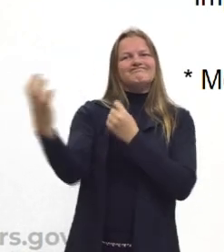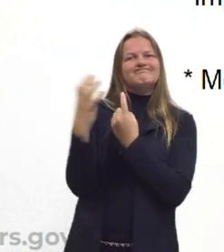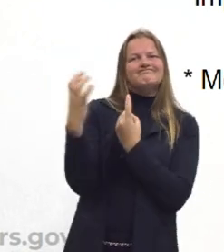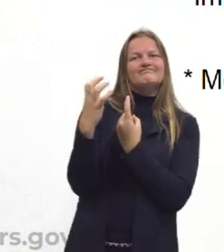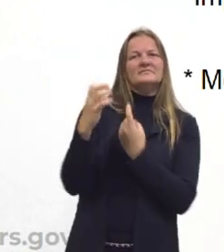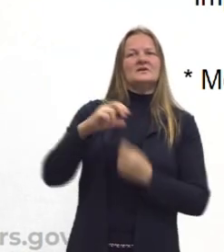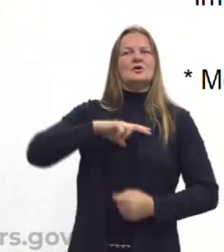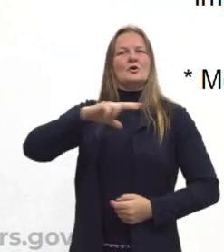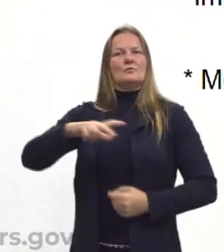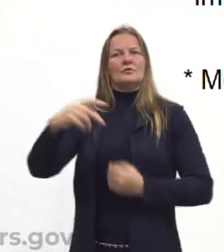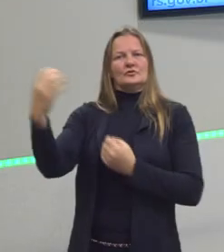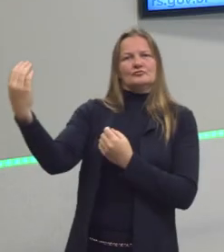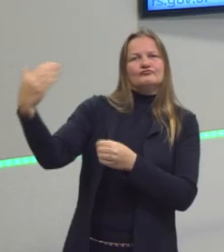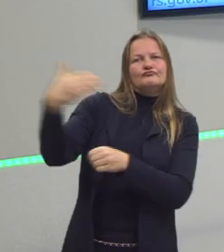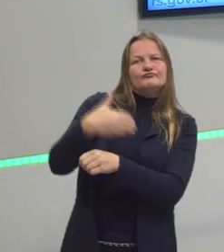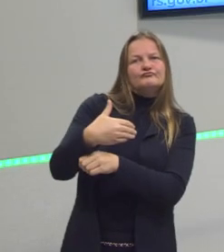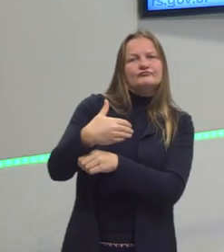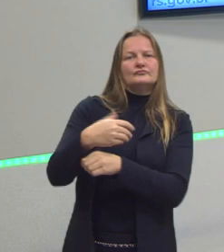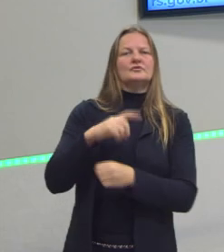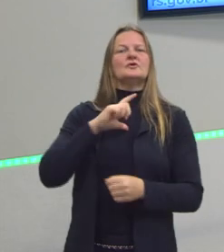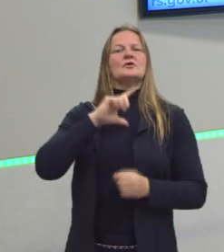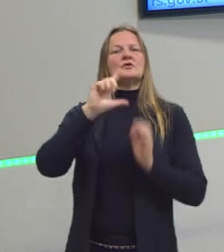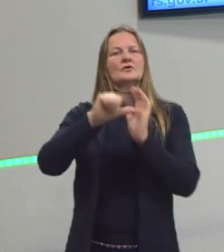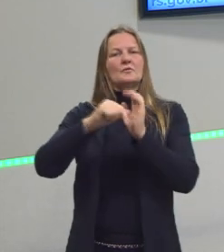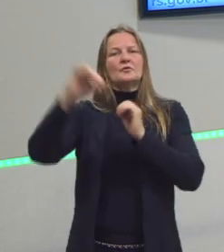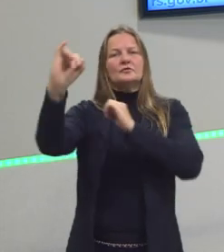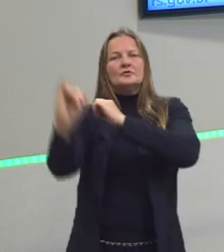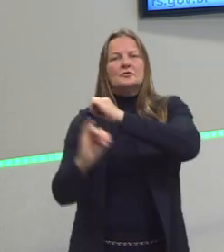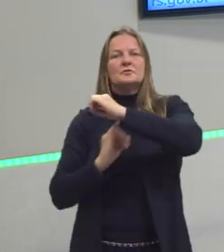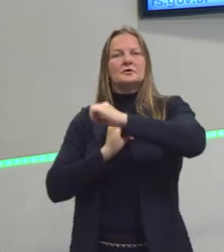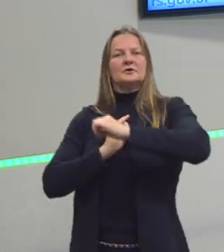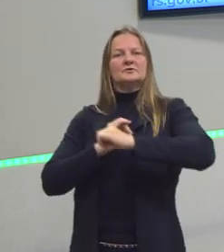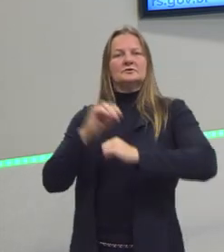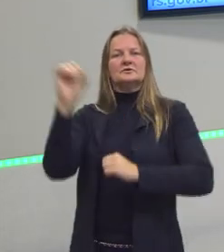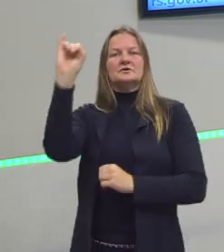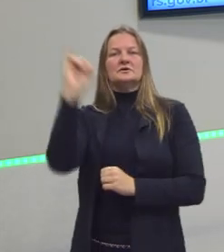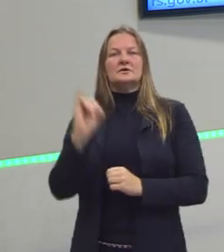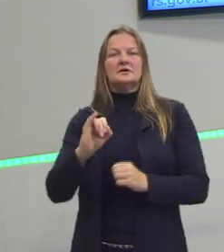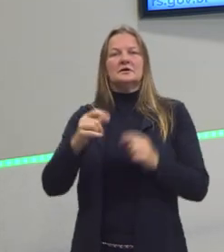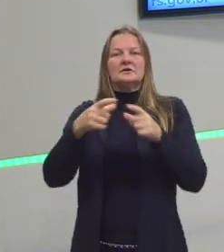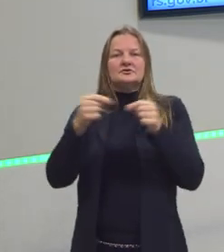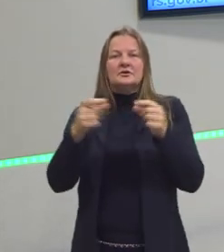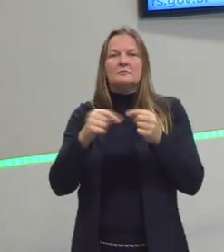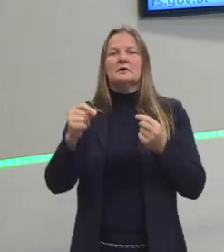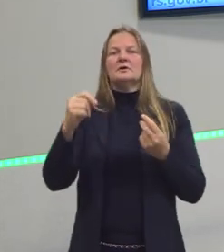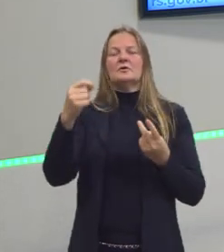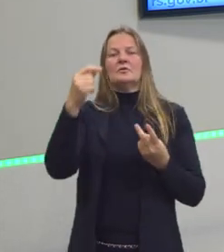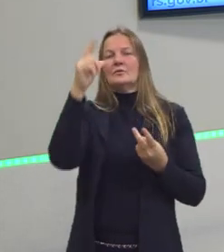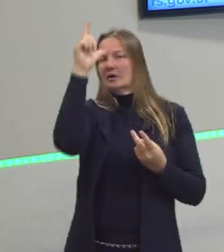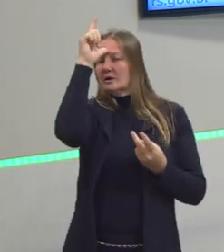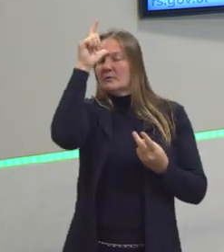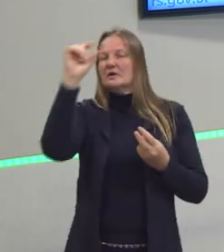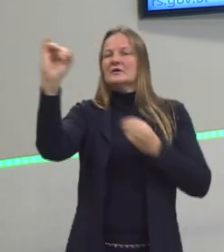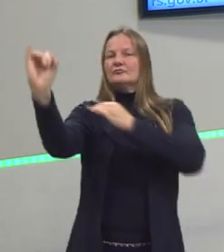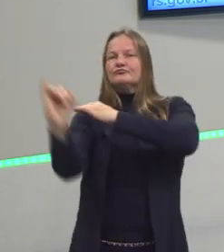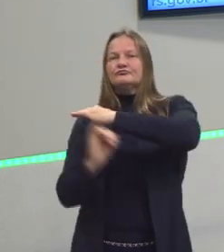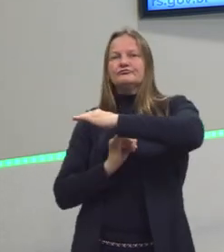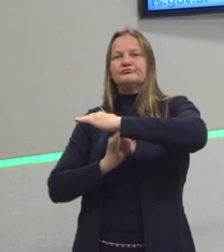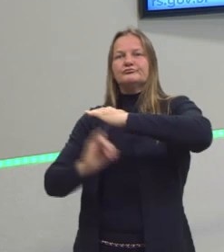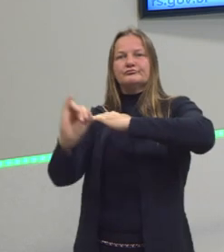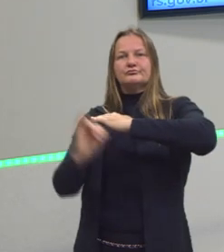portugueses vêm para cá. Depois vêm os imigrantes italianos, alemães, japoneses. Enfim, várias imigrações que vêm para o Brasil.